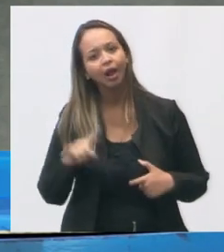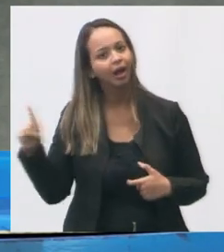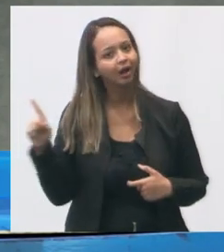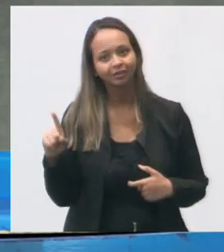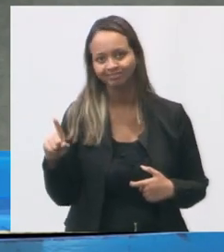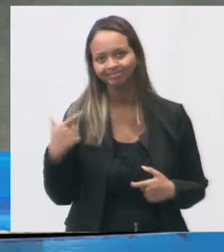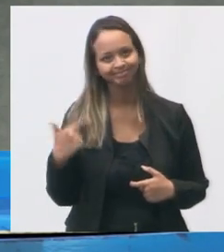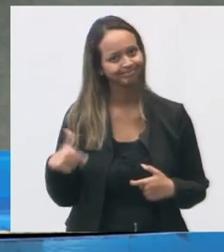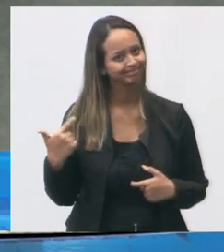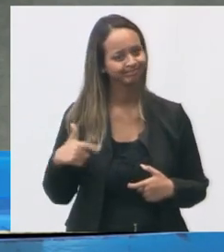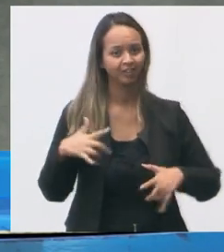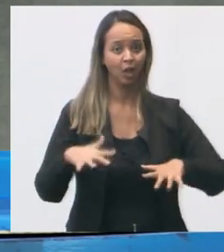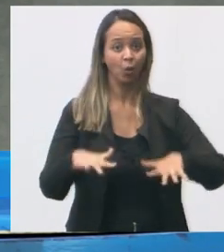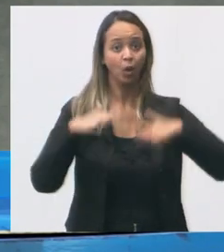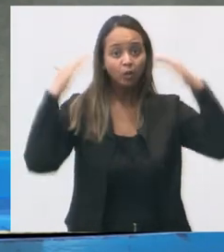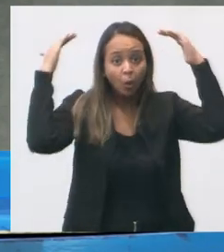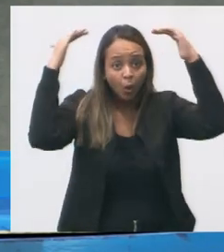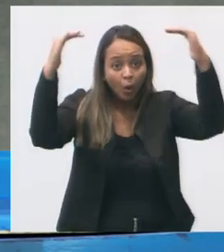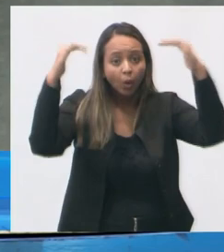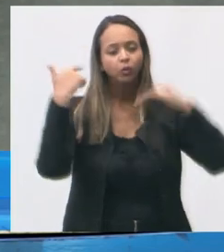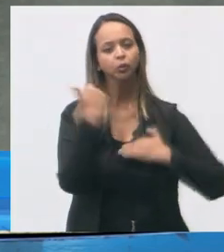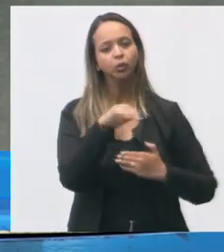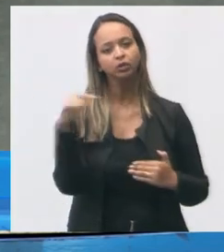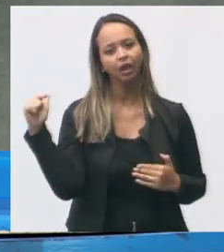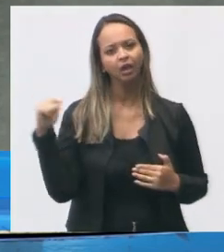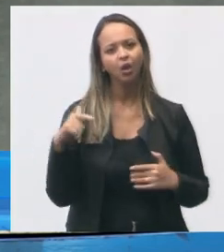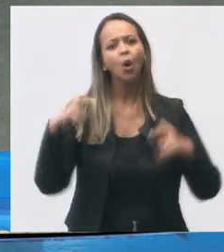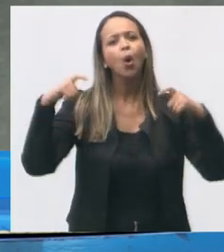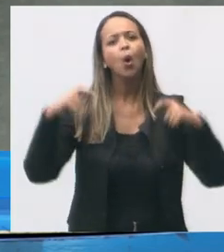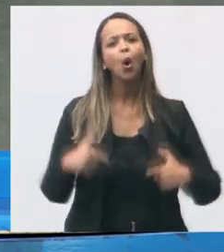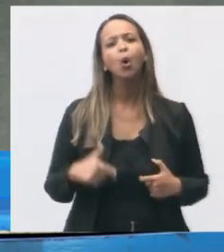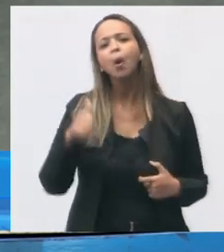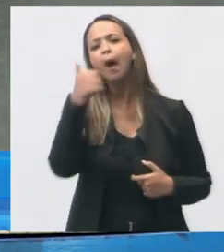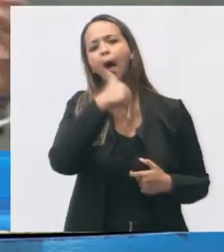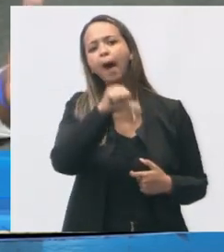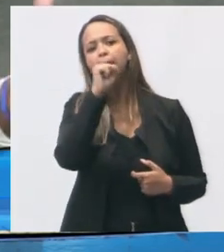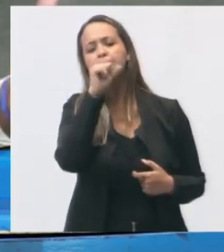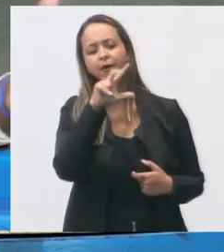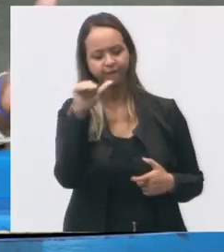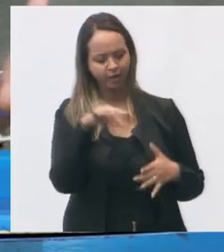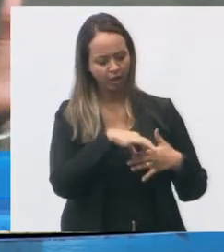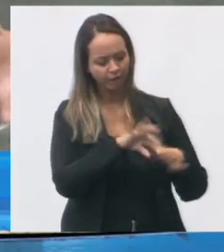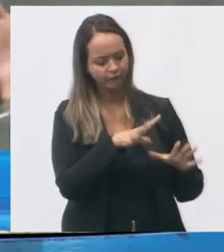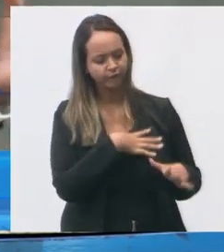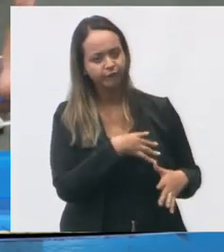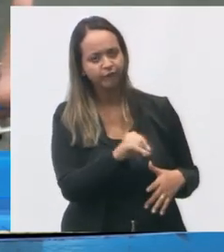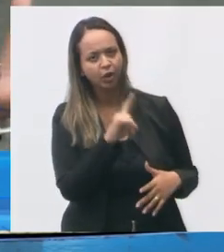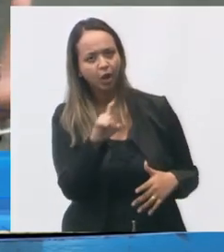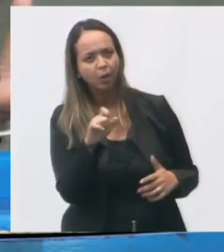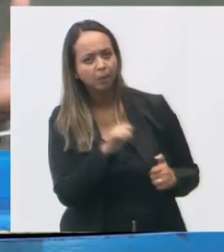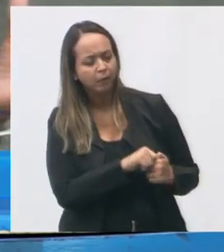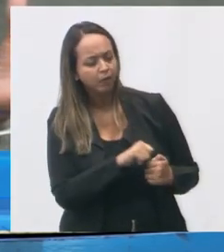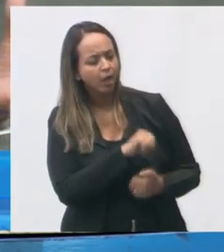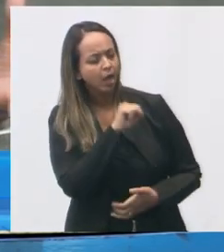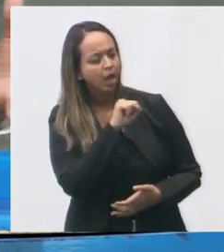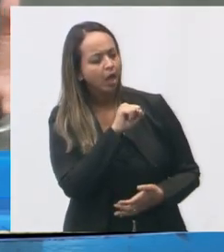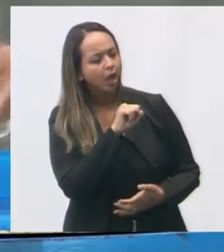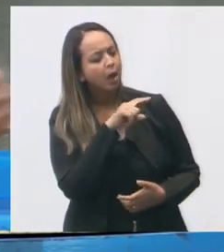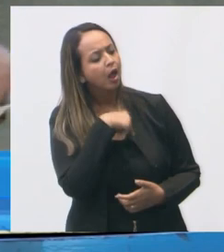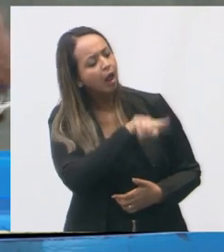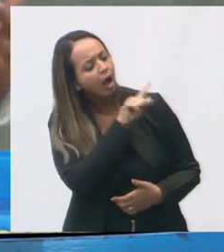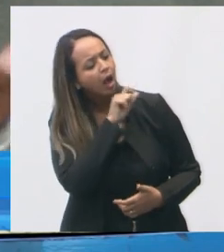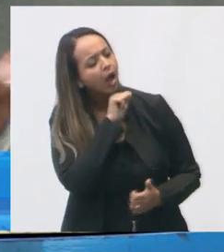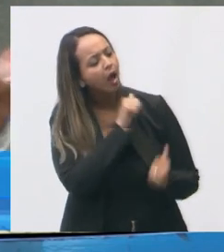A quadra não é coberta. Então, como que a mãe vai levar o filho para fazer alguma atividade pela manhã?